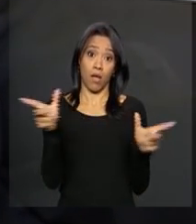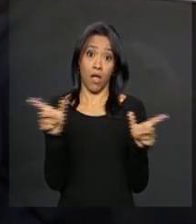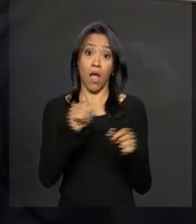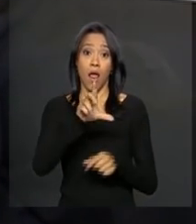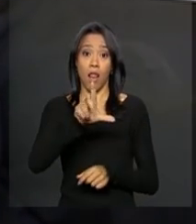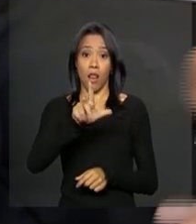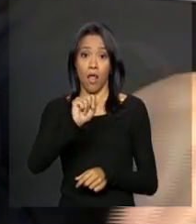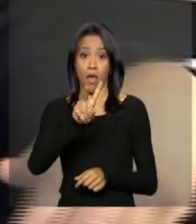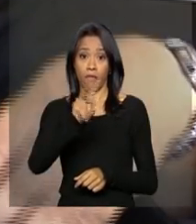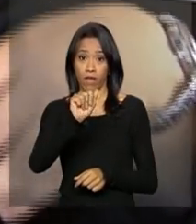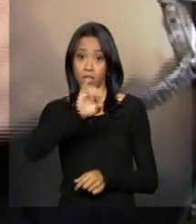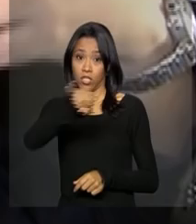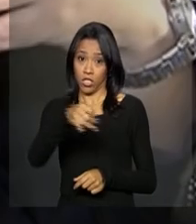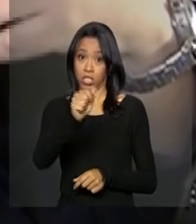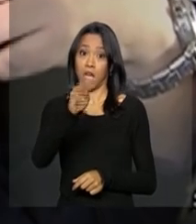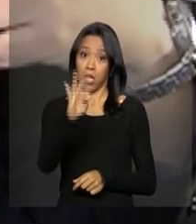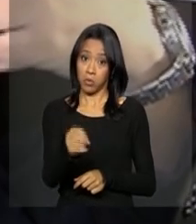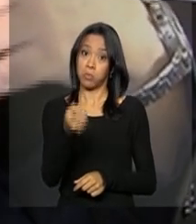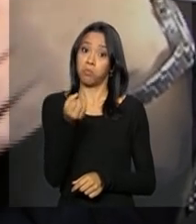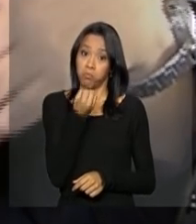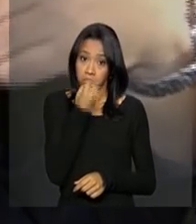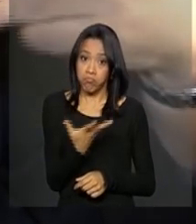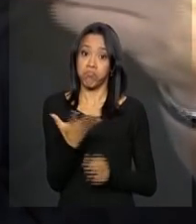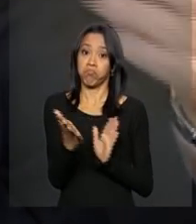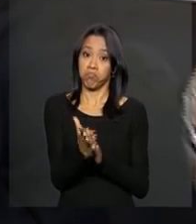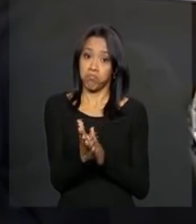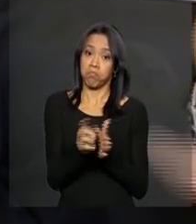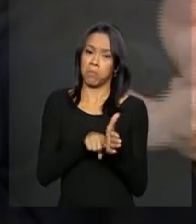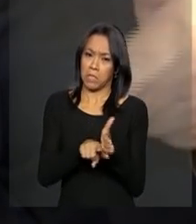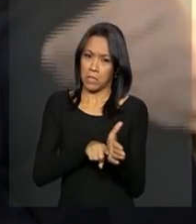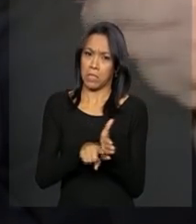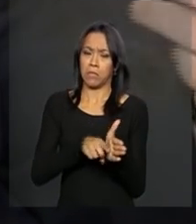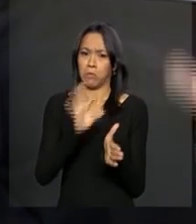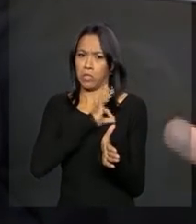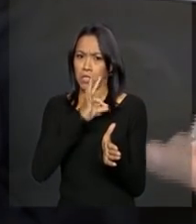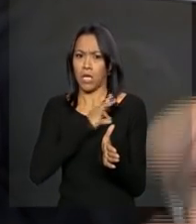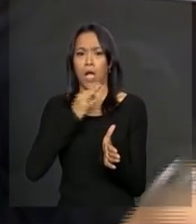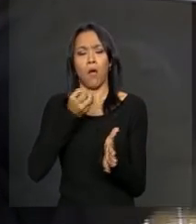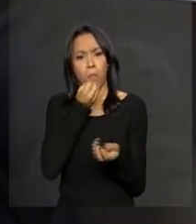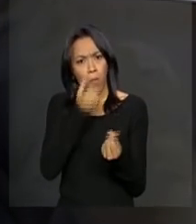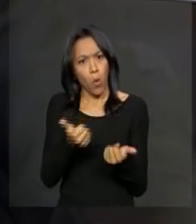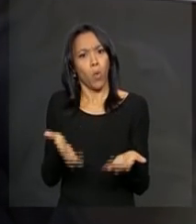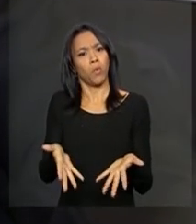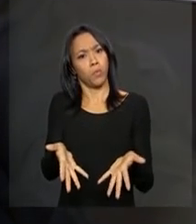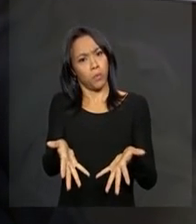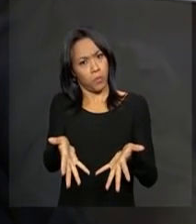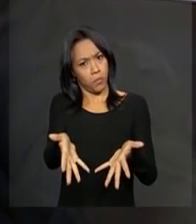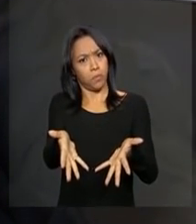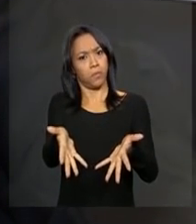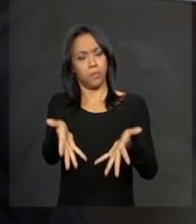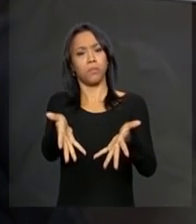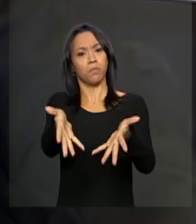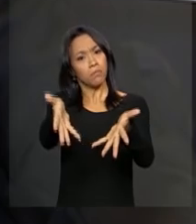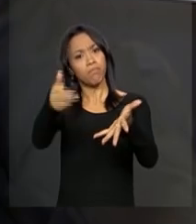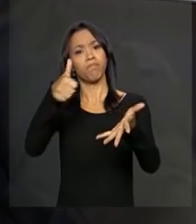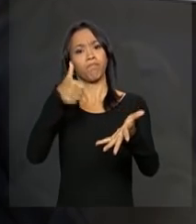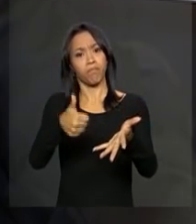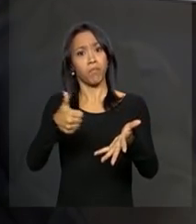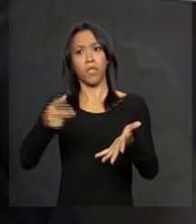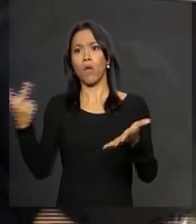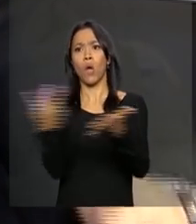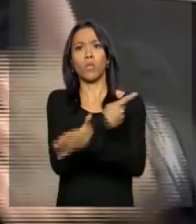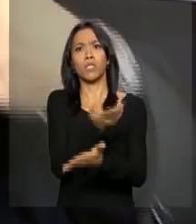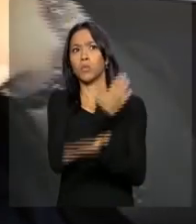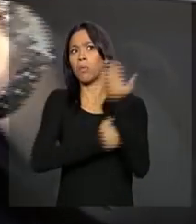que tem seus méritos, quer dizer, que tem suas coisas boas de realizar uma persecução criminal que no Brasil praticamente nunca